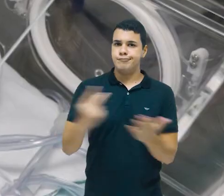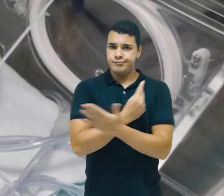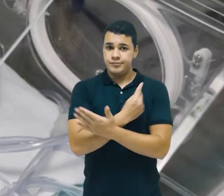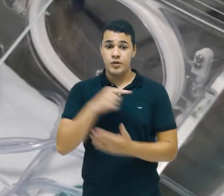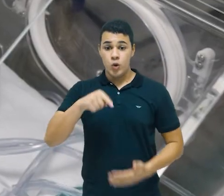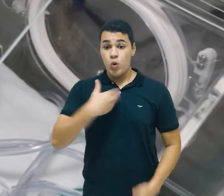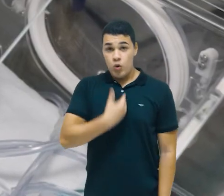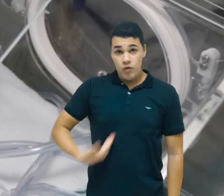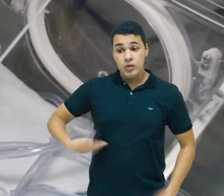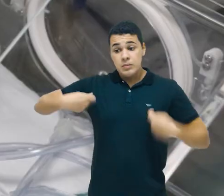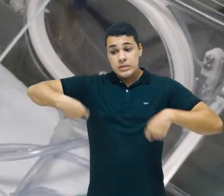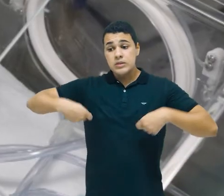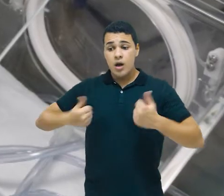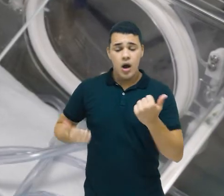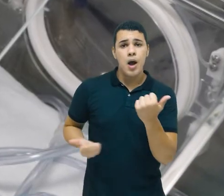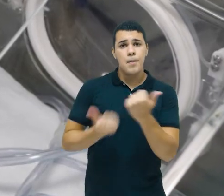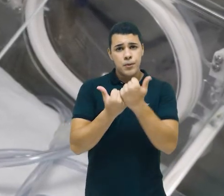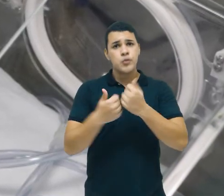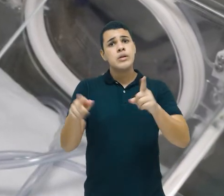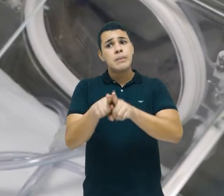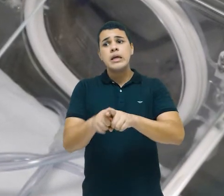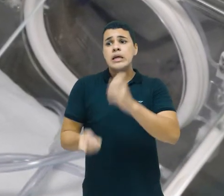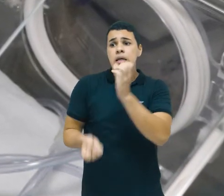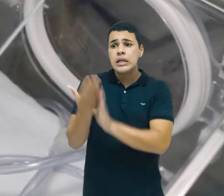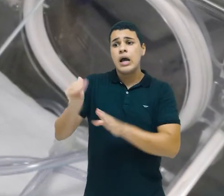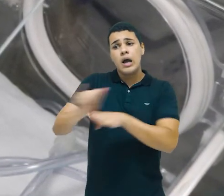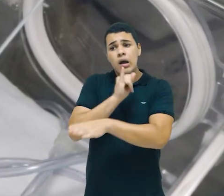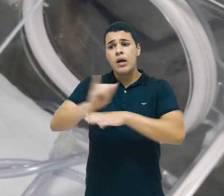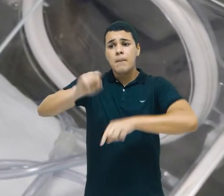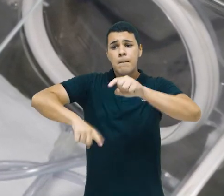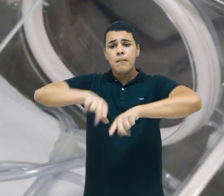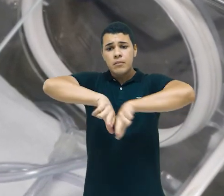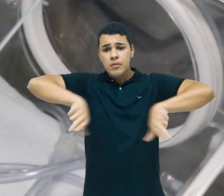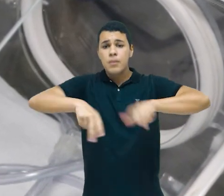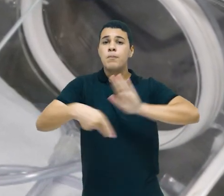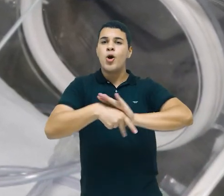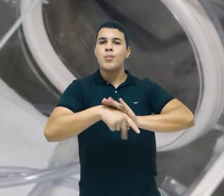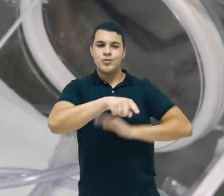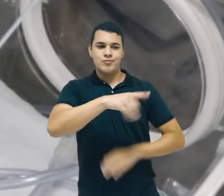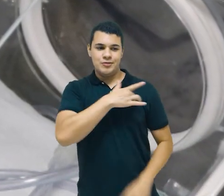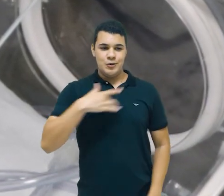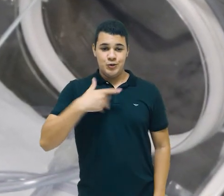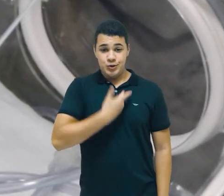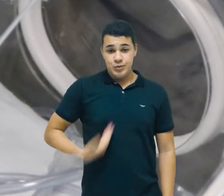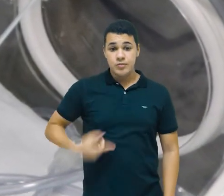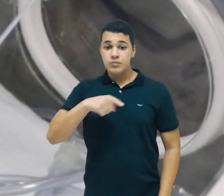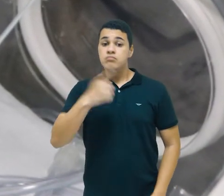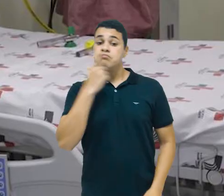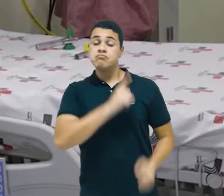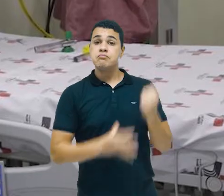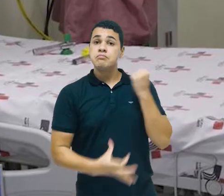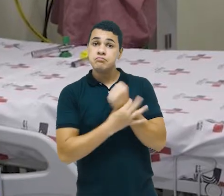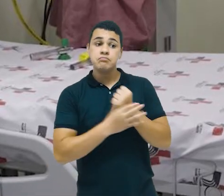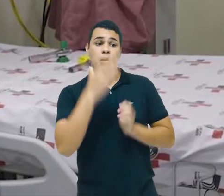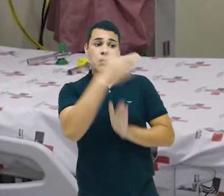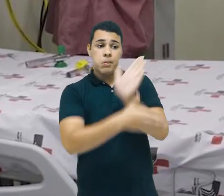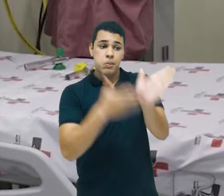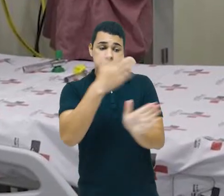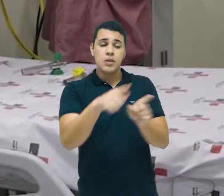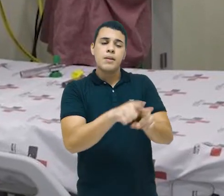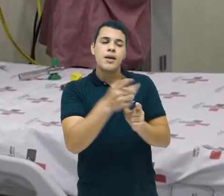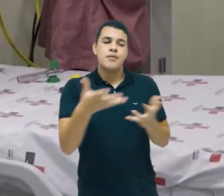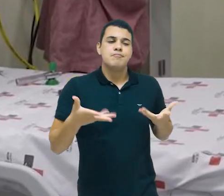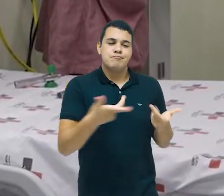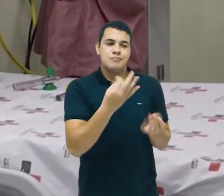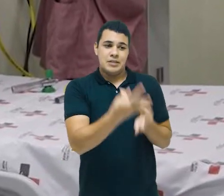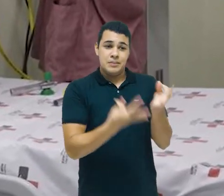fortalecer e prover recursos para o sistema de saúde público, garantindo o acesso e a qualidade para toda